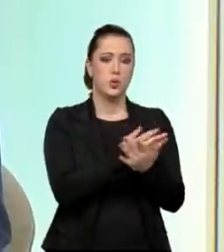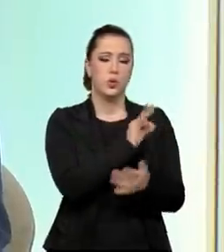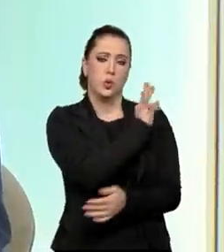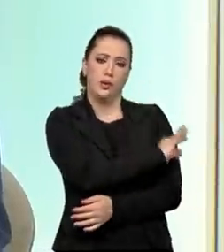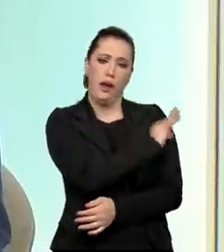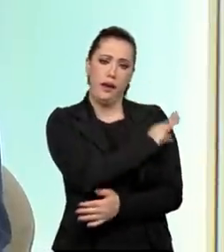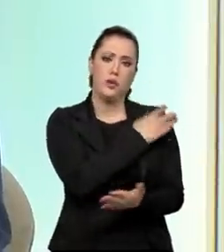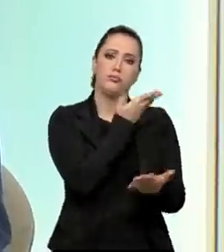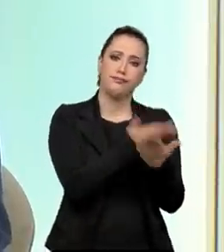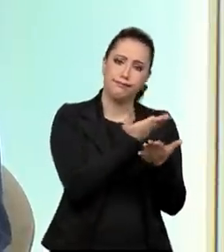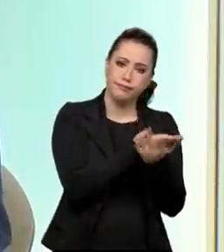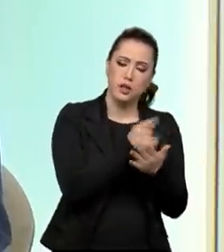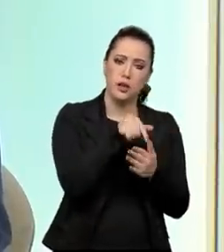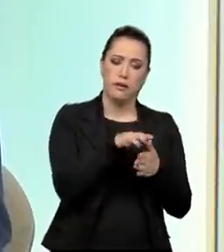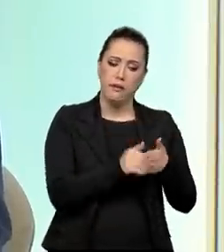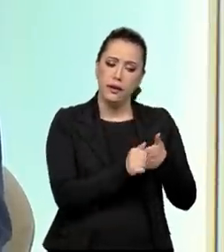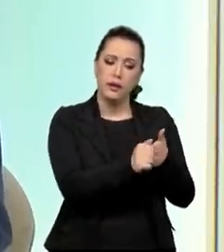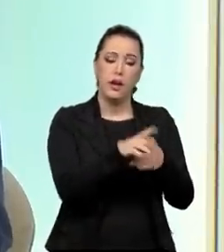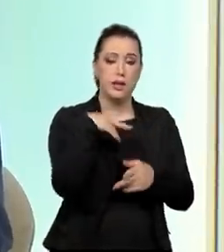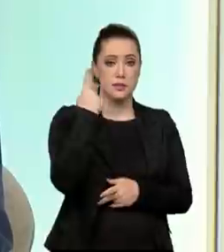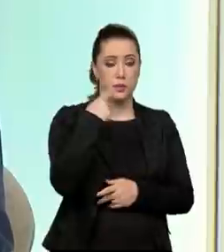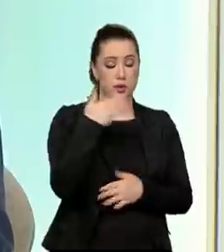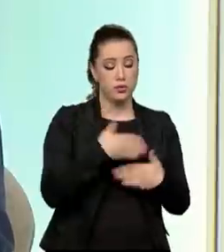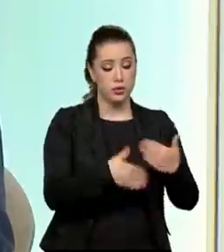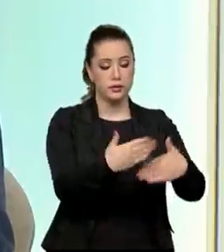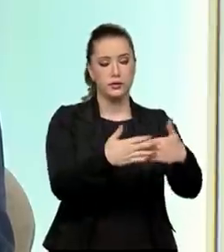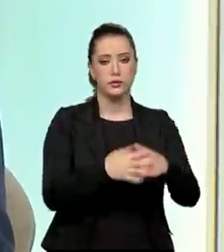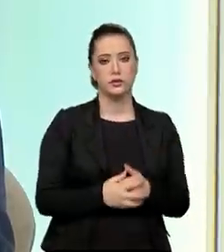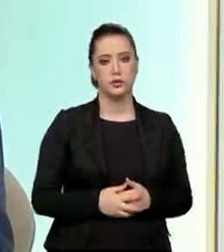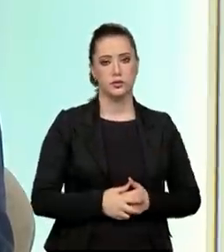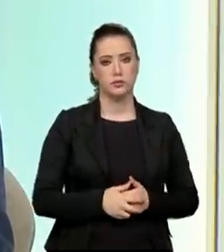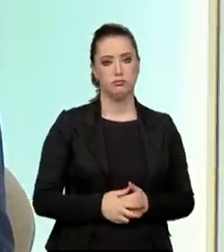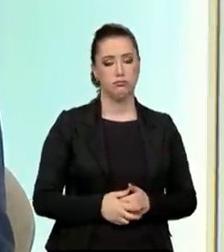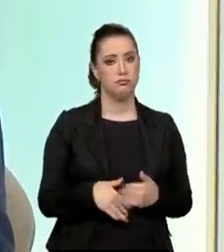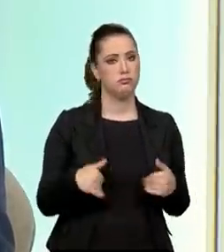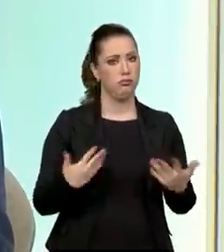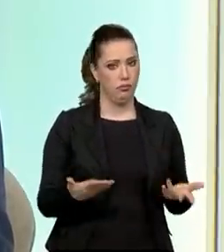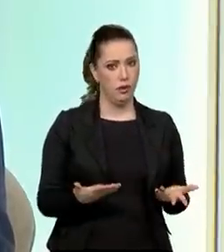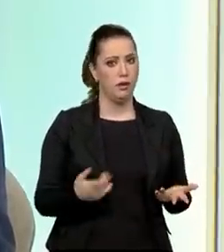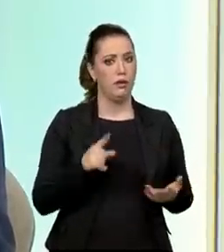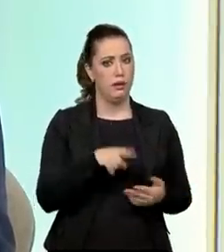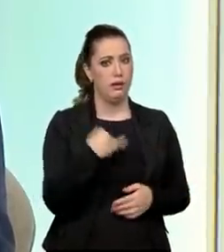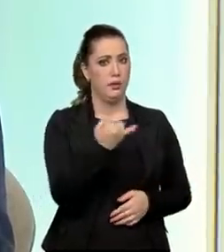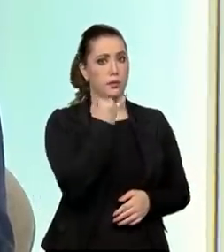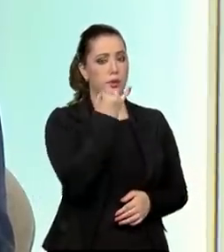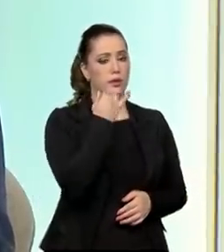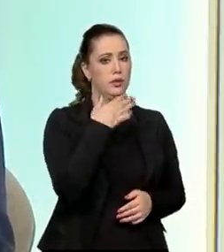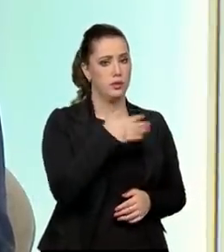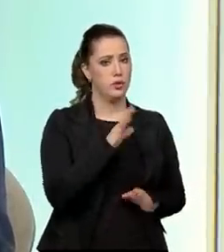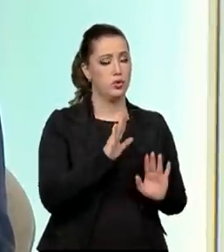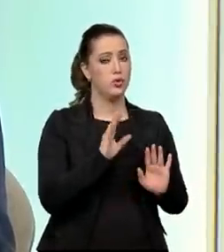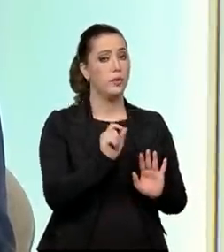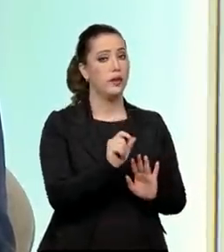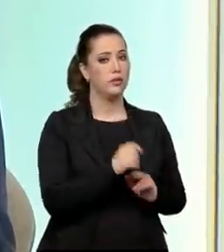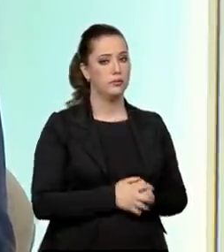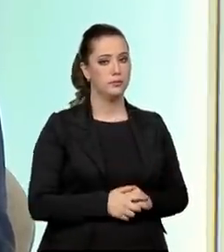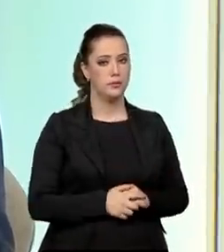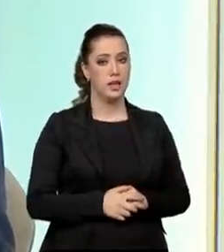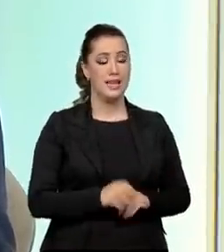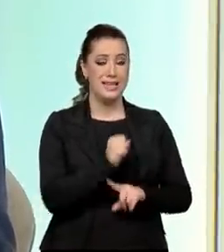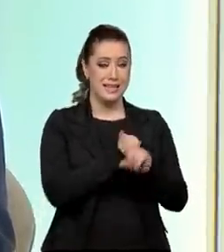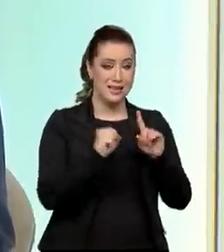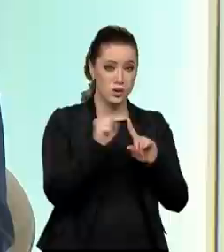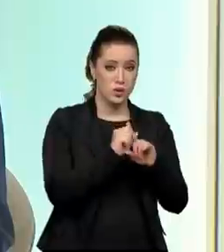vai nortear as políticas públicas daqui para frente. De qualquer maneira, é muito importante o olhar atento da